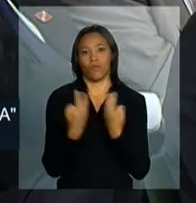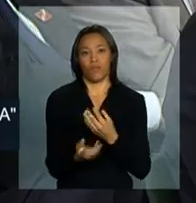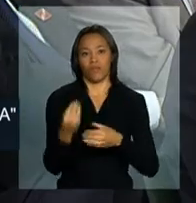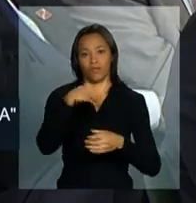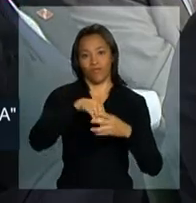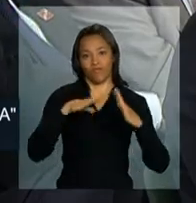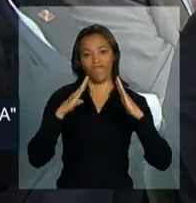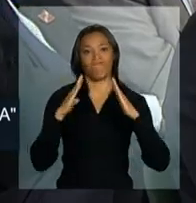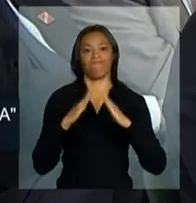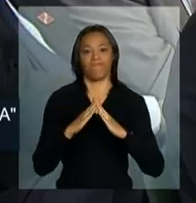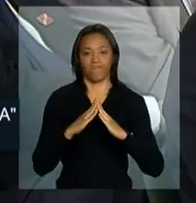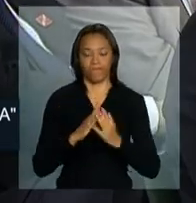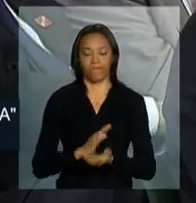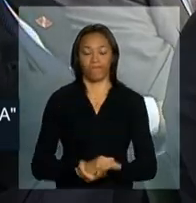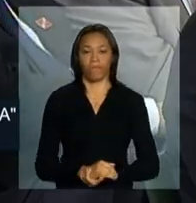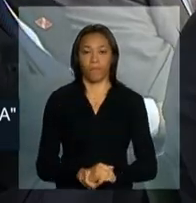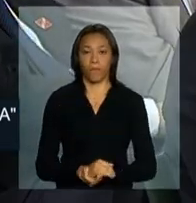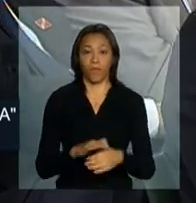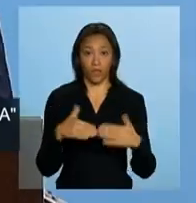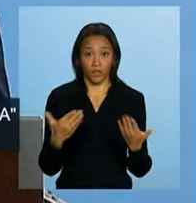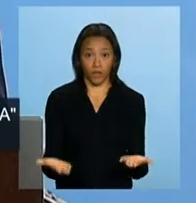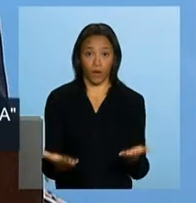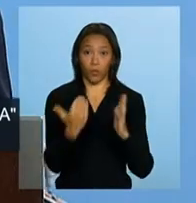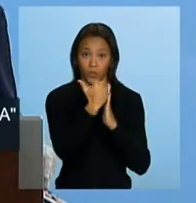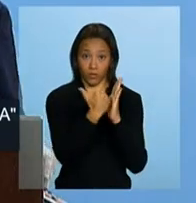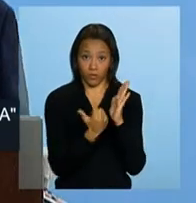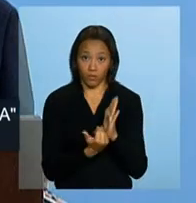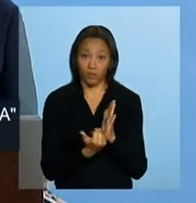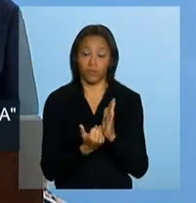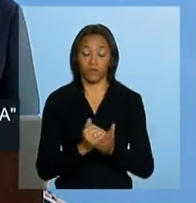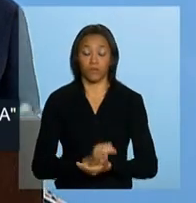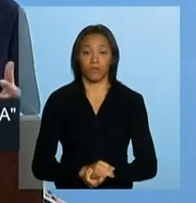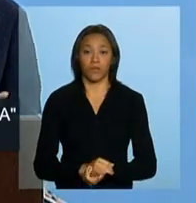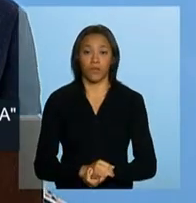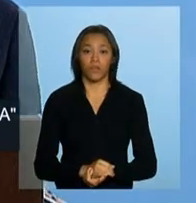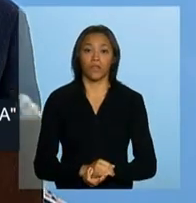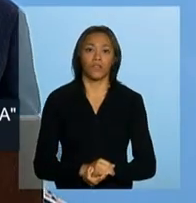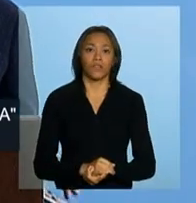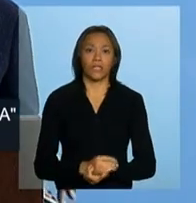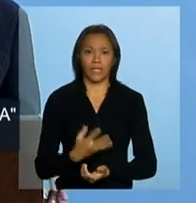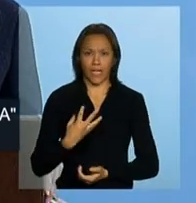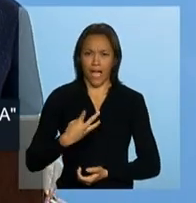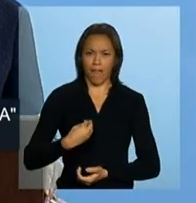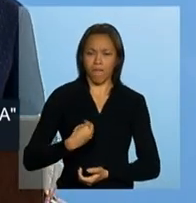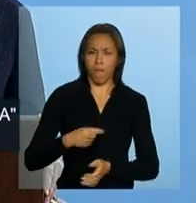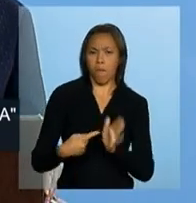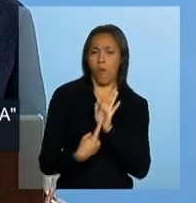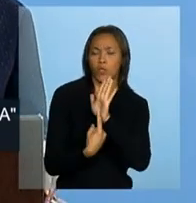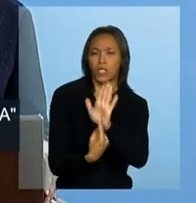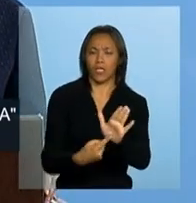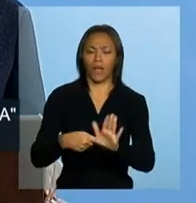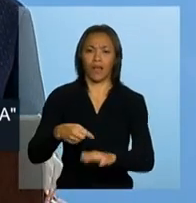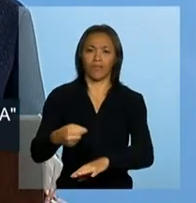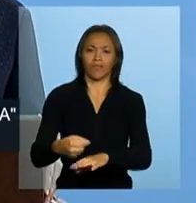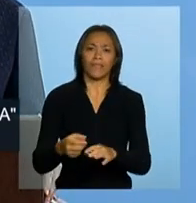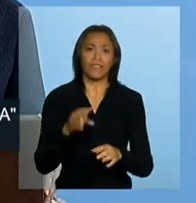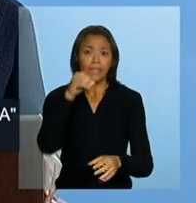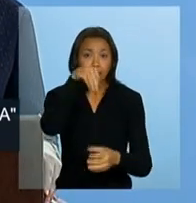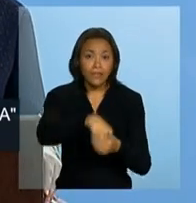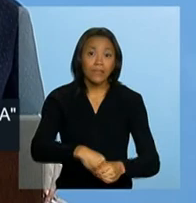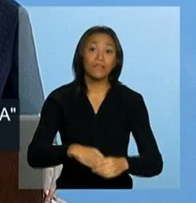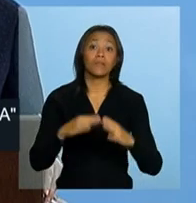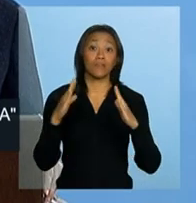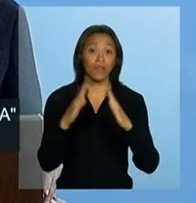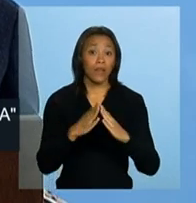Então, o Minha Casa Minha Vida, a parte vida expressava o reconhecimento que na casa